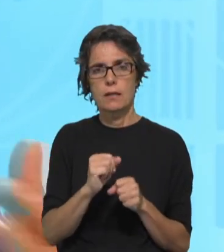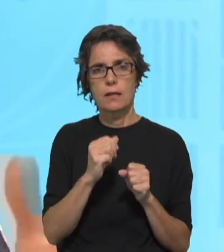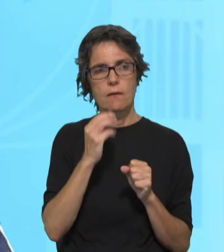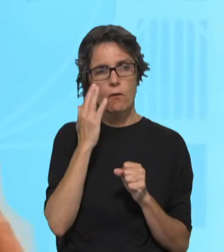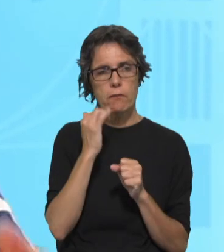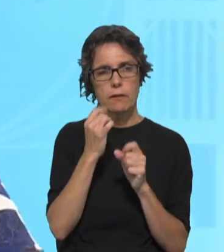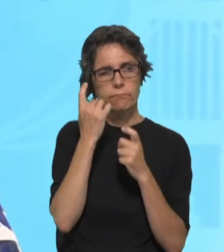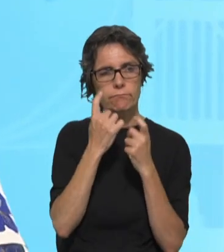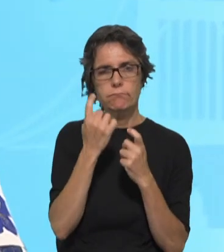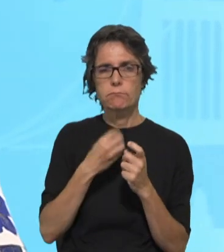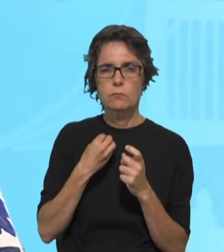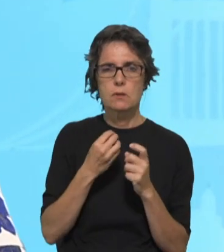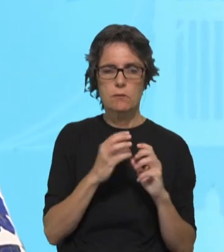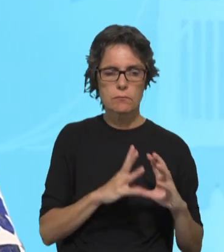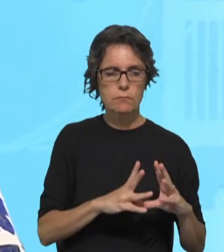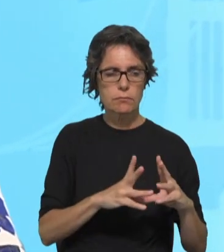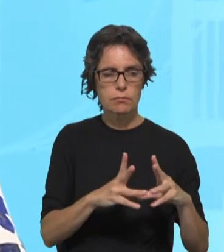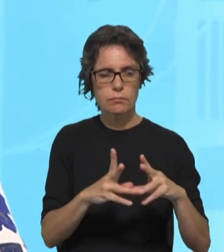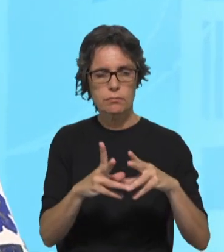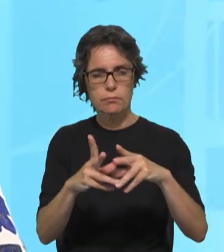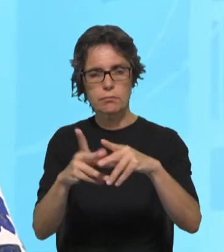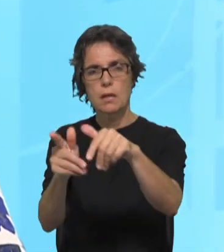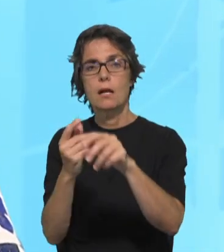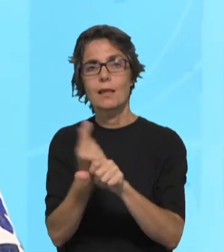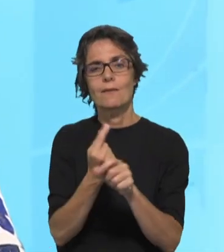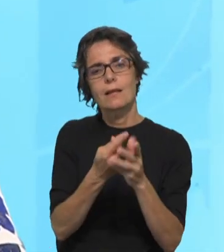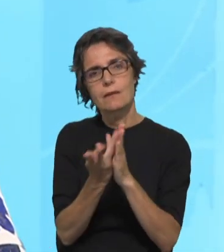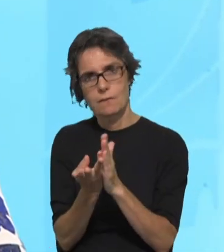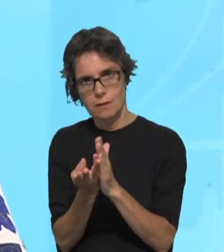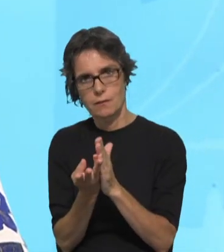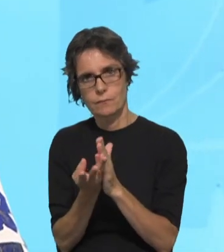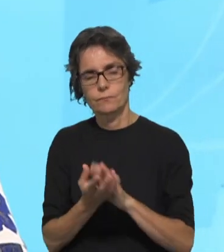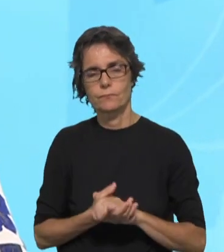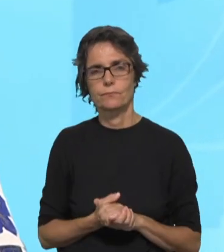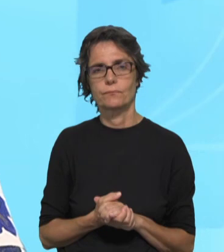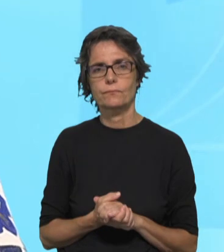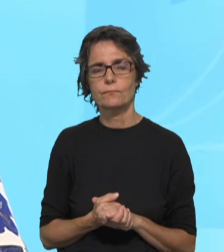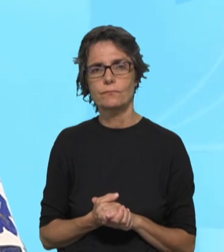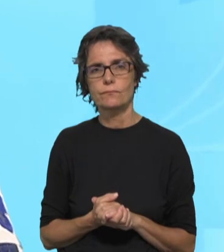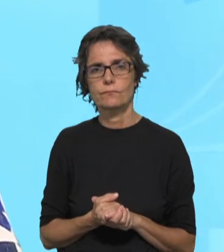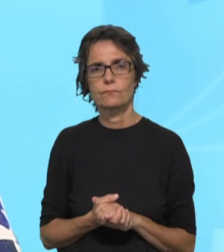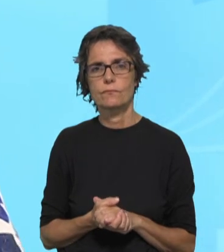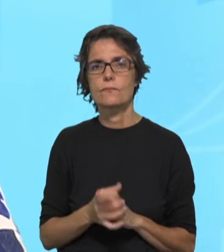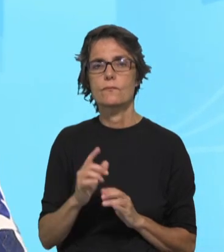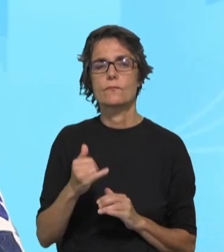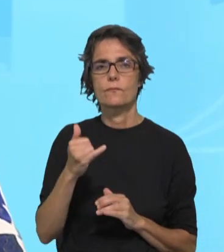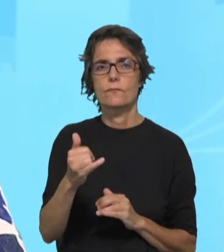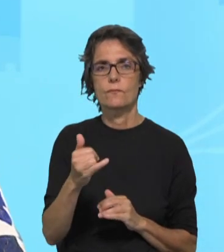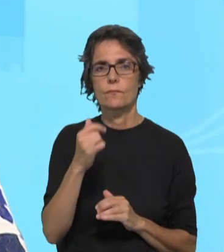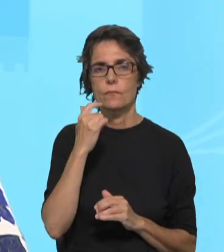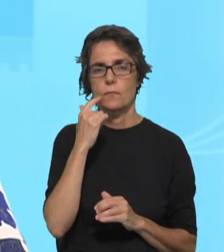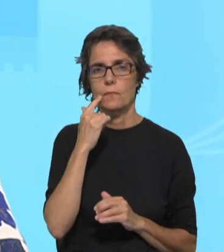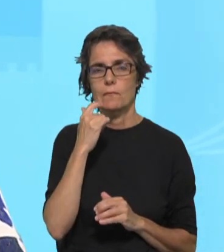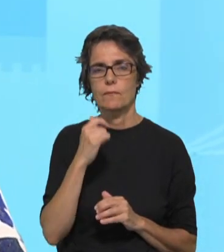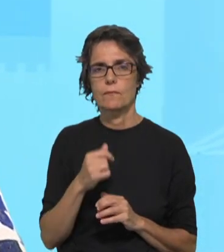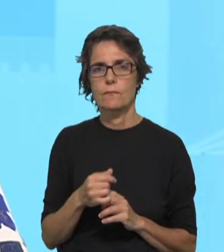vão cada um também, criando as suas atividades e as suas iniciativas. E depois aquilo com que